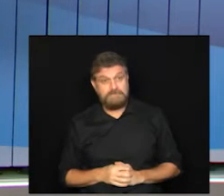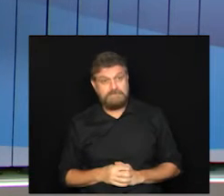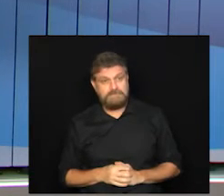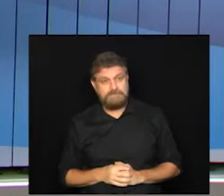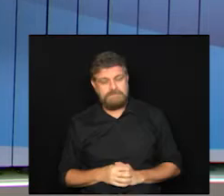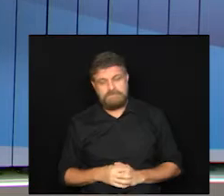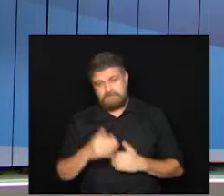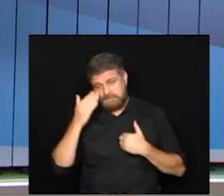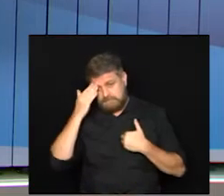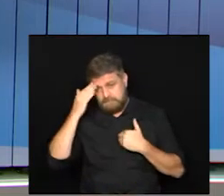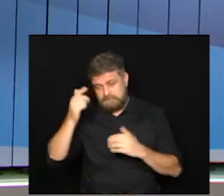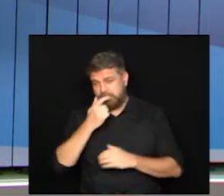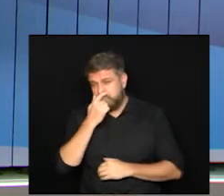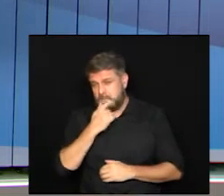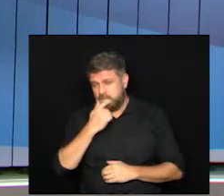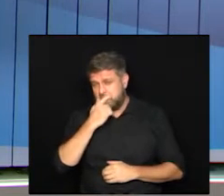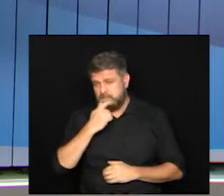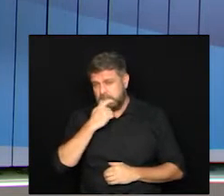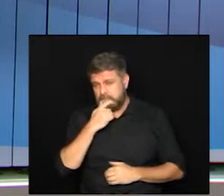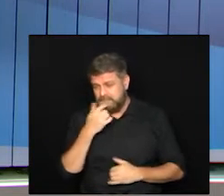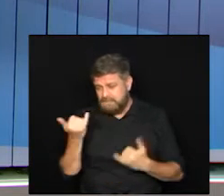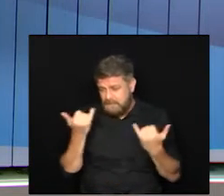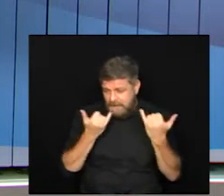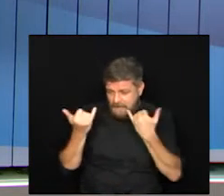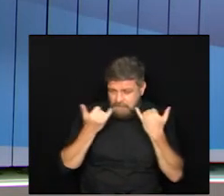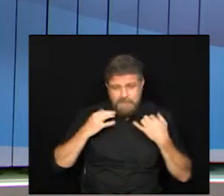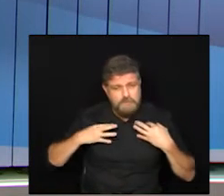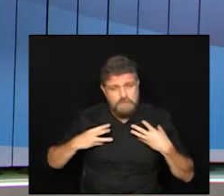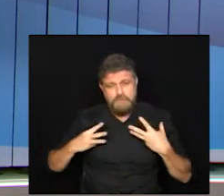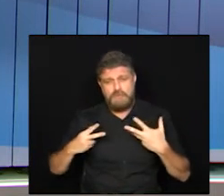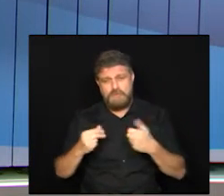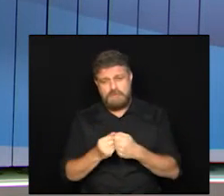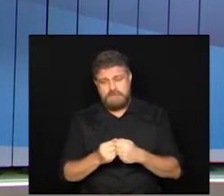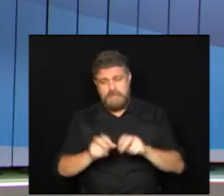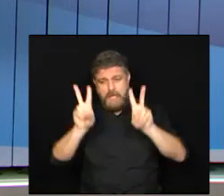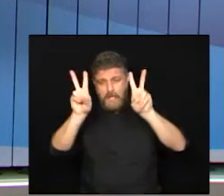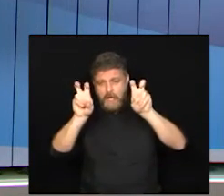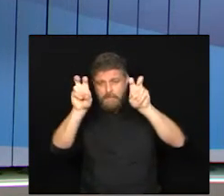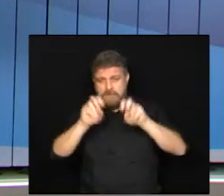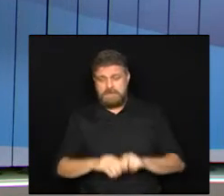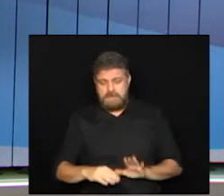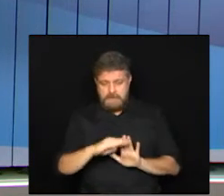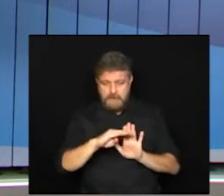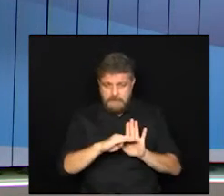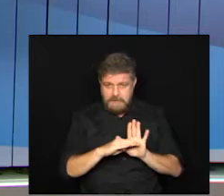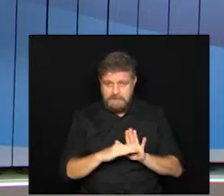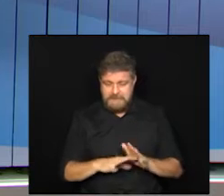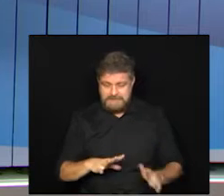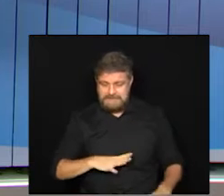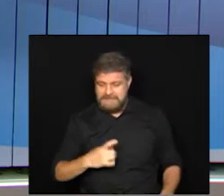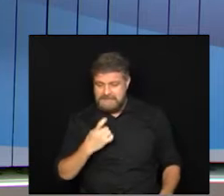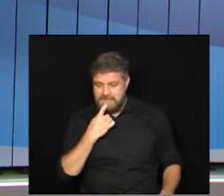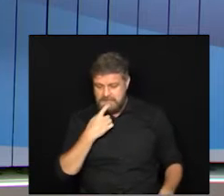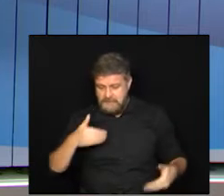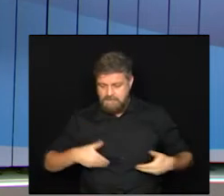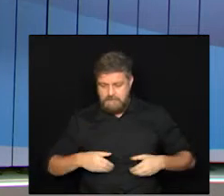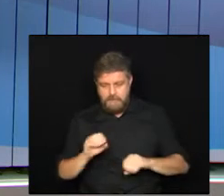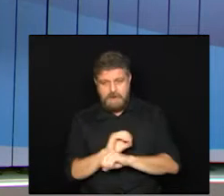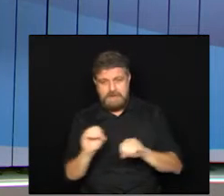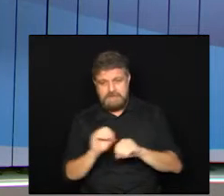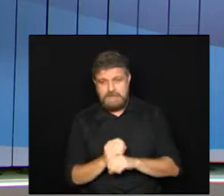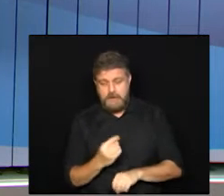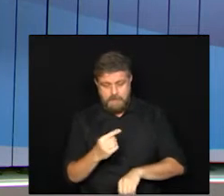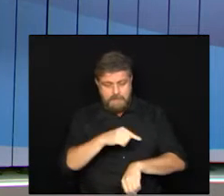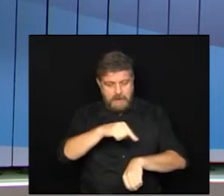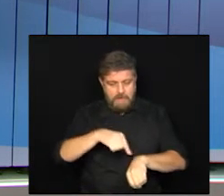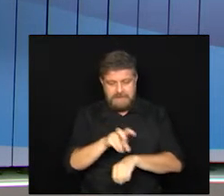muito obrigado Rubens Morelli por todas as informações sobre este programa né Campinas Sem Fome uma hora e cinquenta e